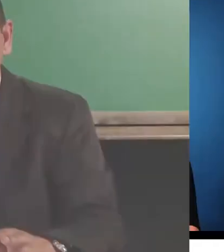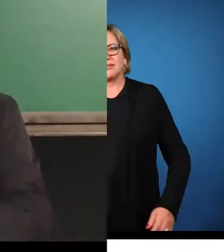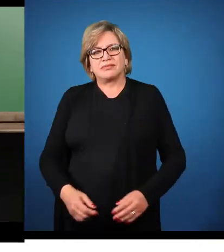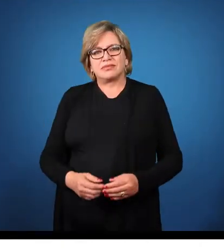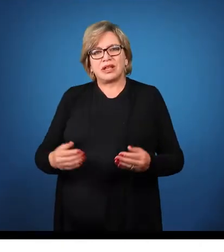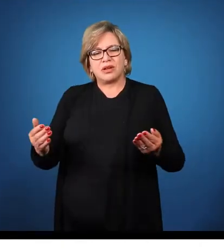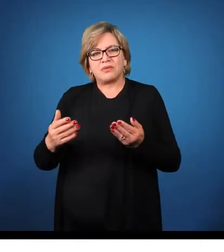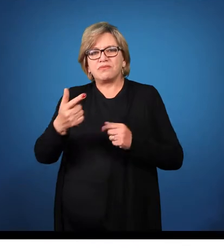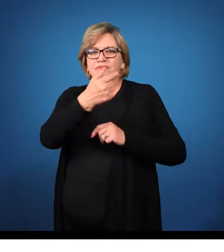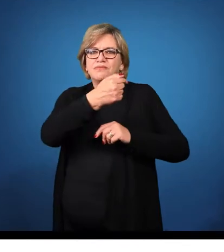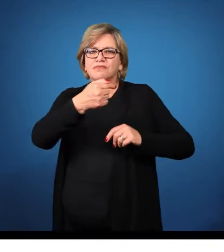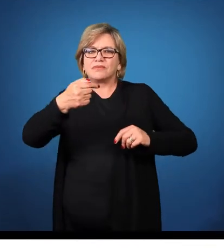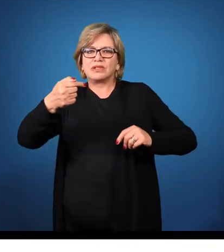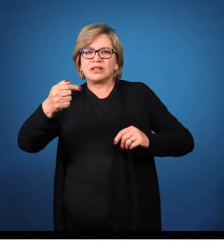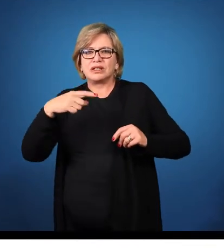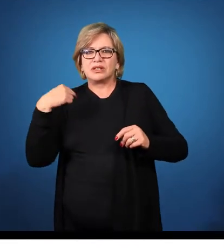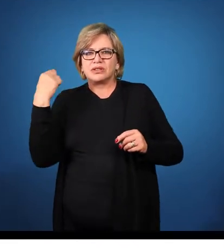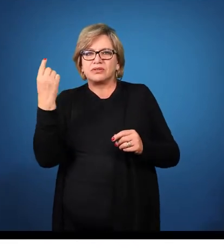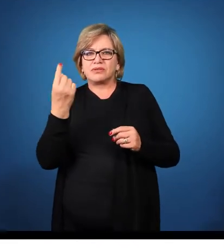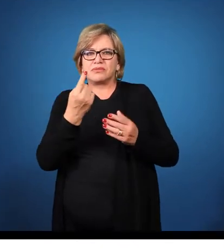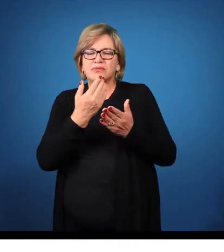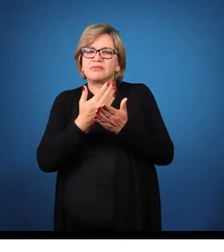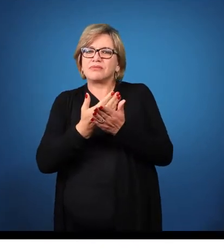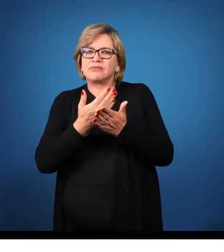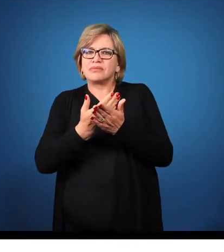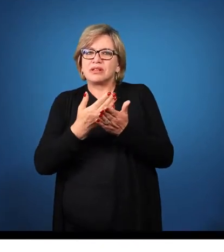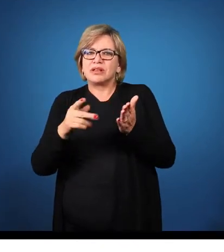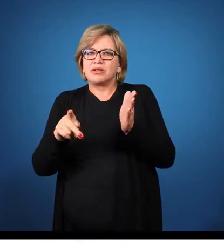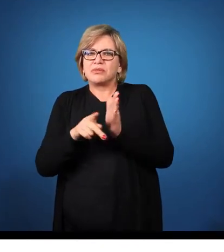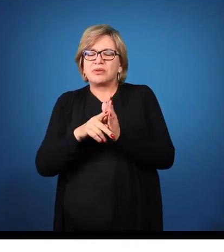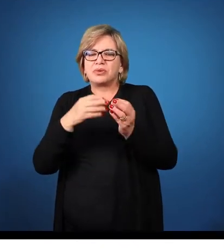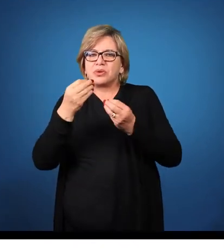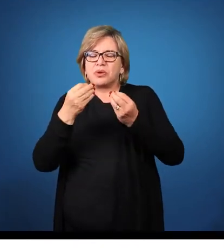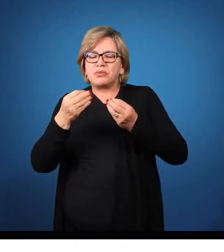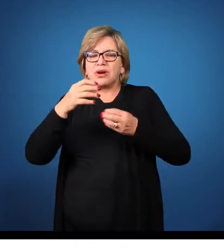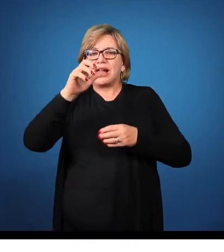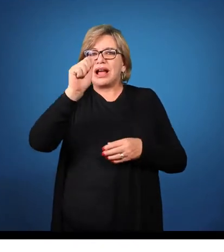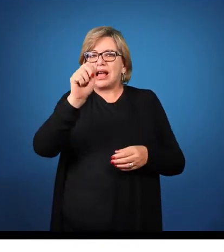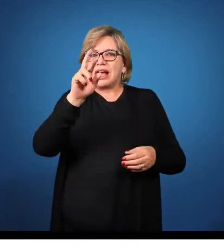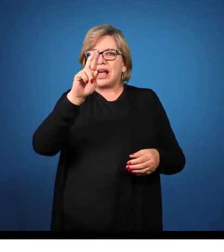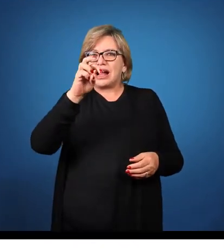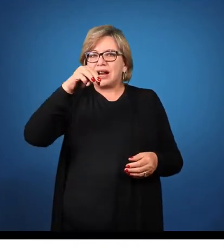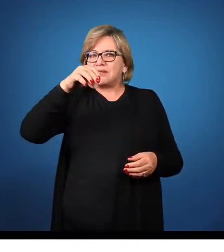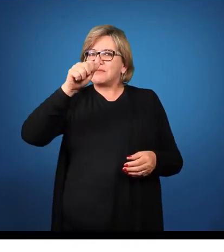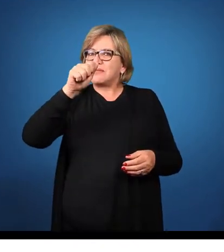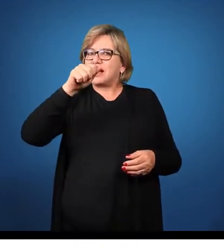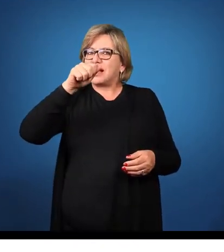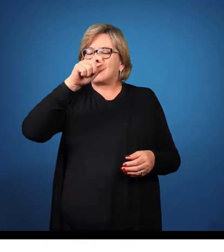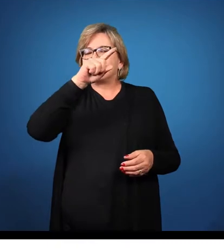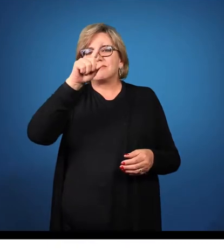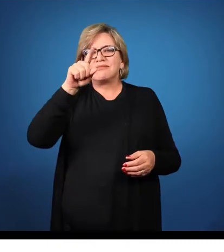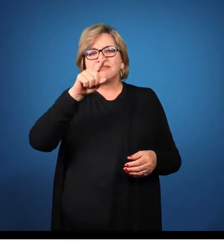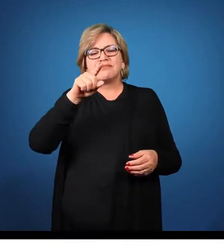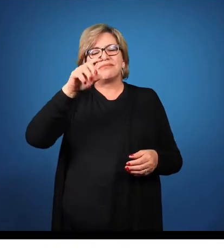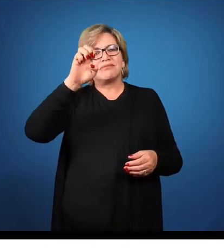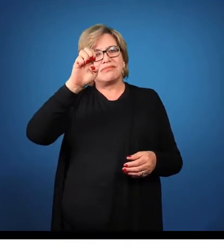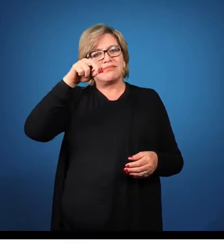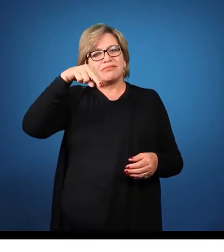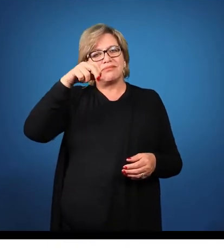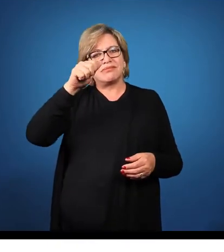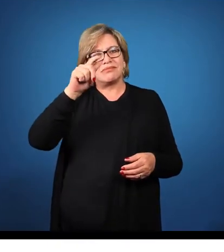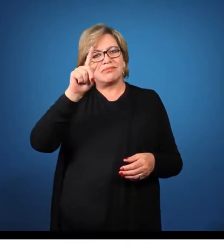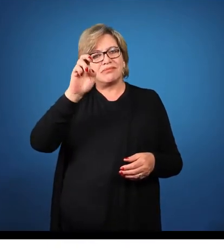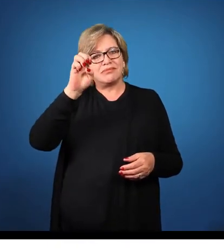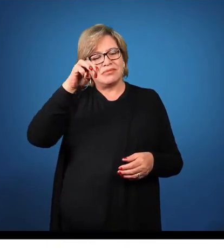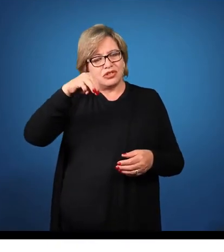Nesta semana, nós iremos trabalhar a questão da armazenagem. E eu quero começar falando para vocês